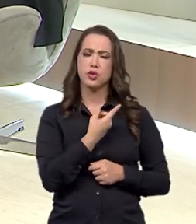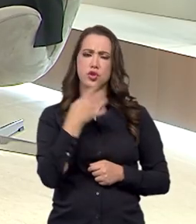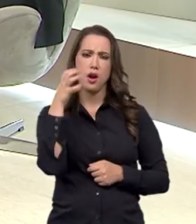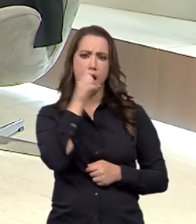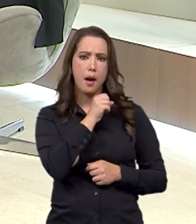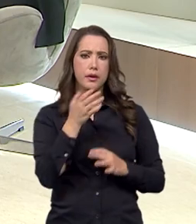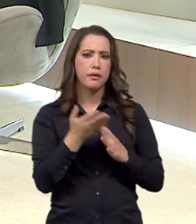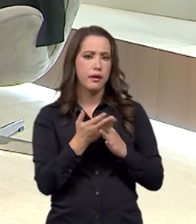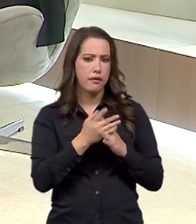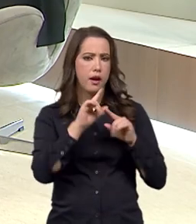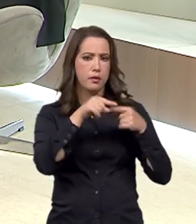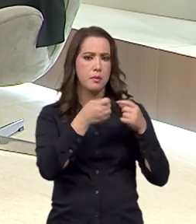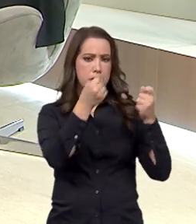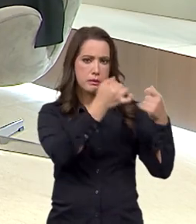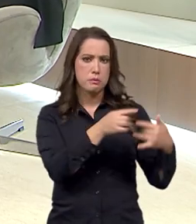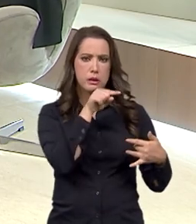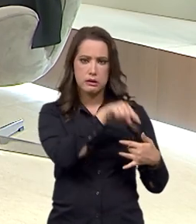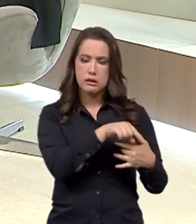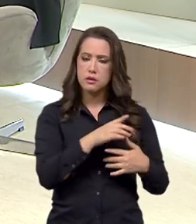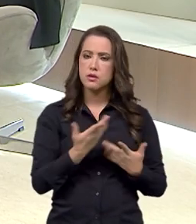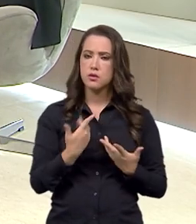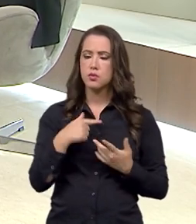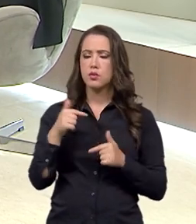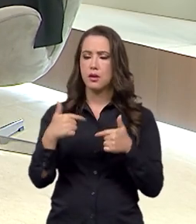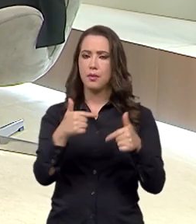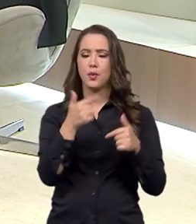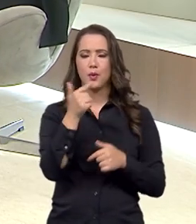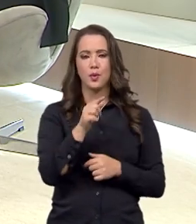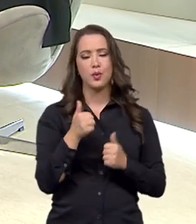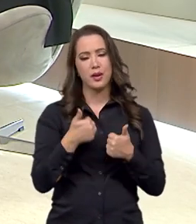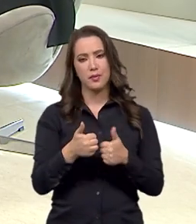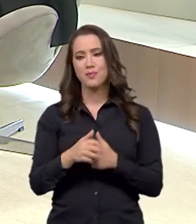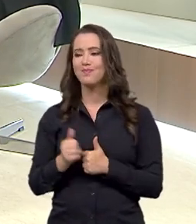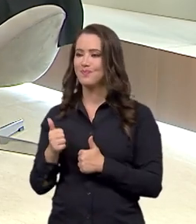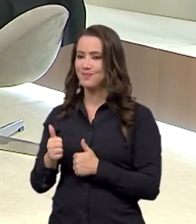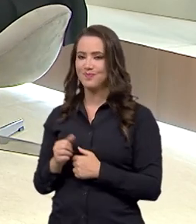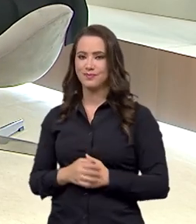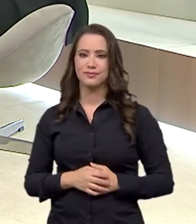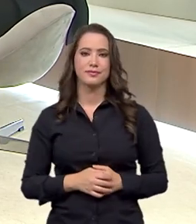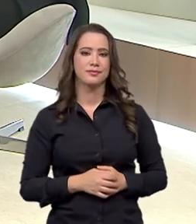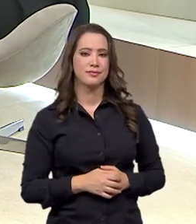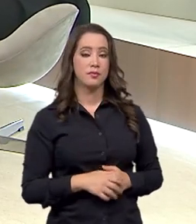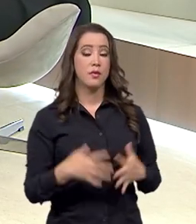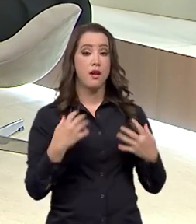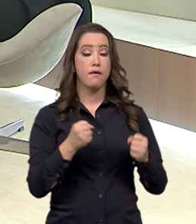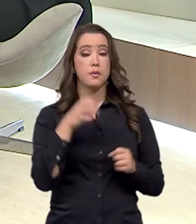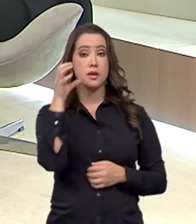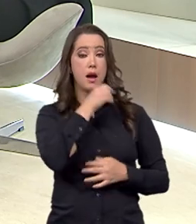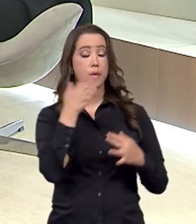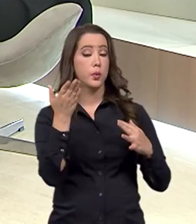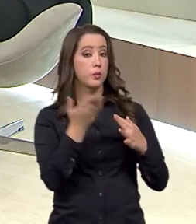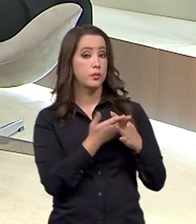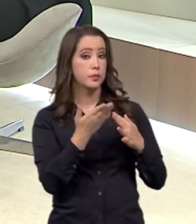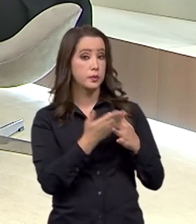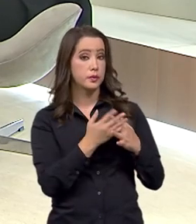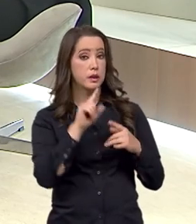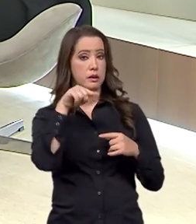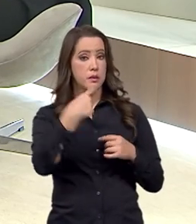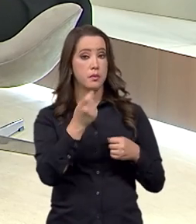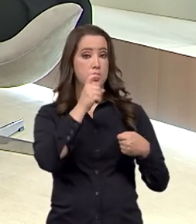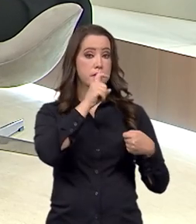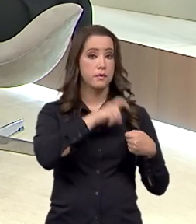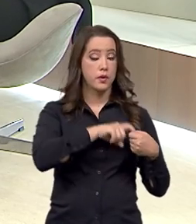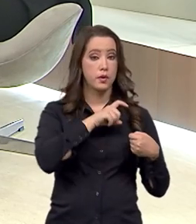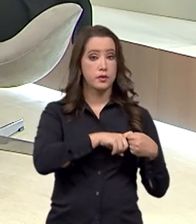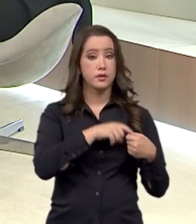a gente já volta falando sobre essa outra missão do IFAM, tá bom? Maravilha. Vamos fazer um rápido intervalo, daqui a pouco